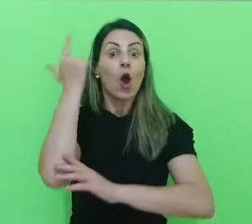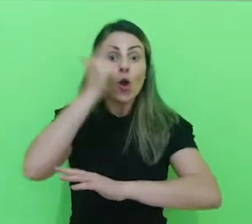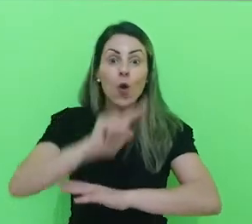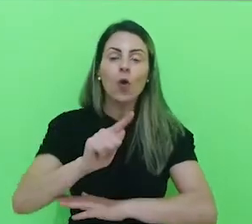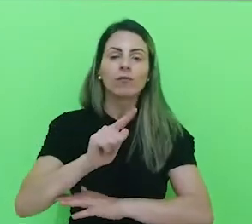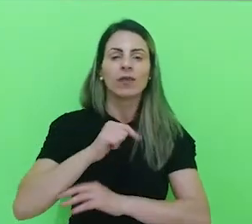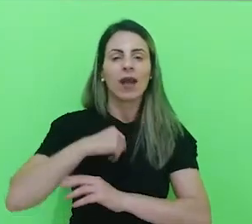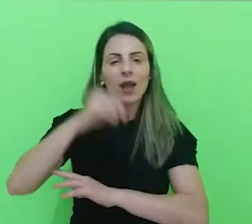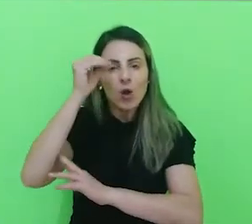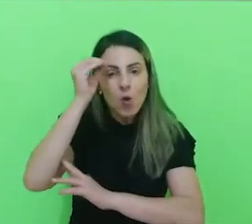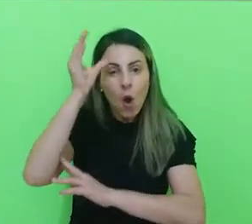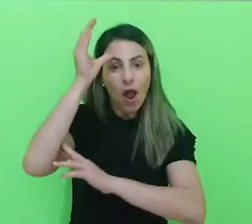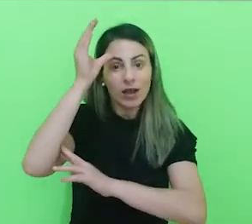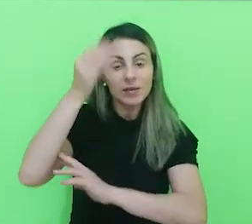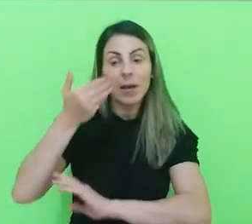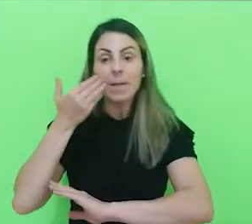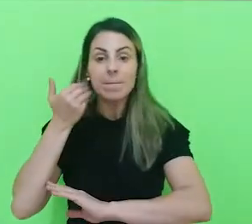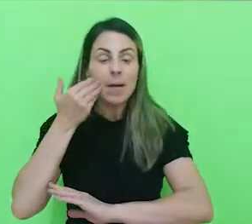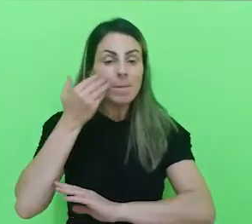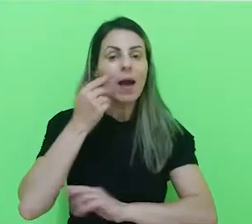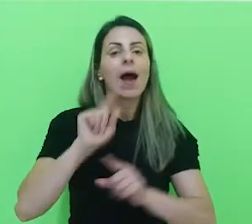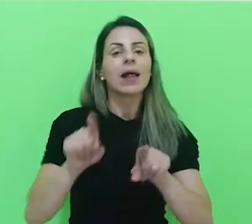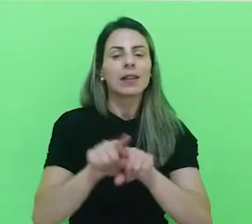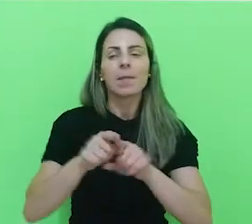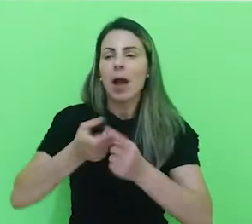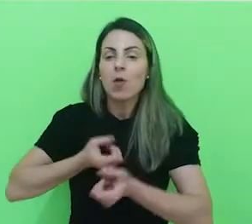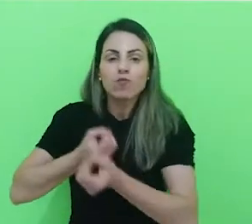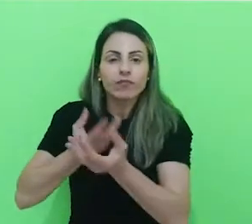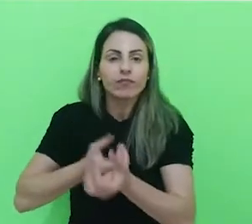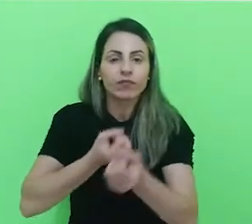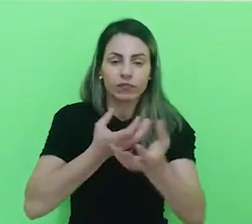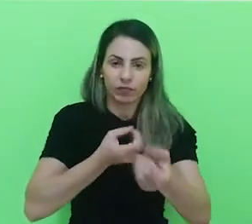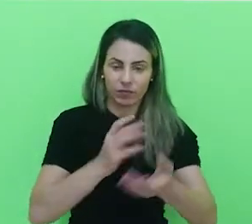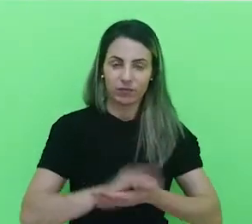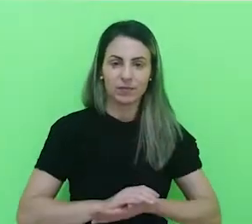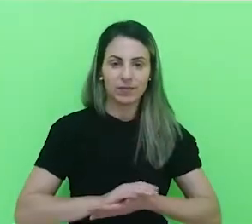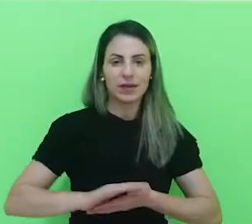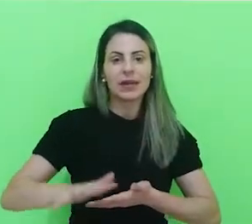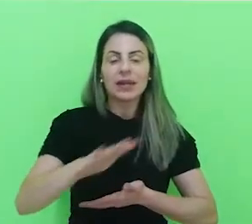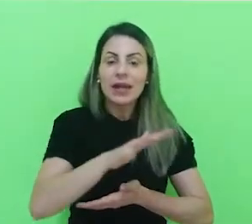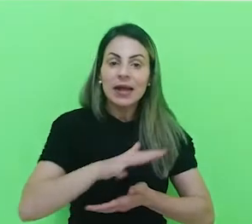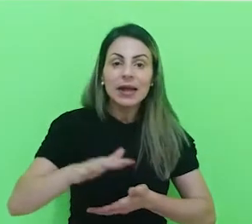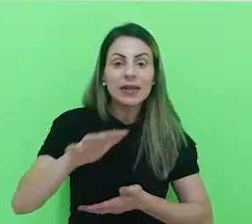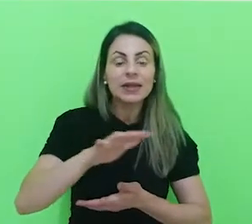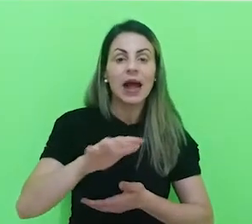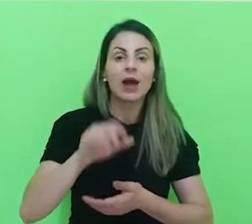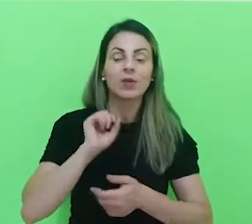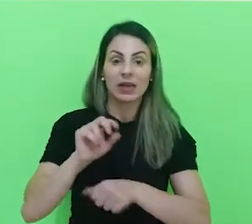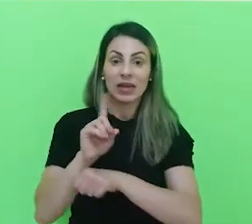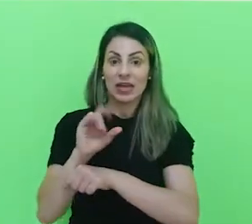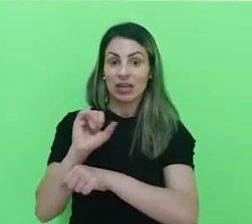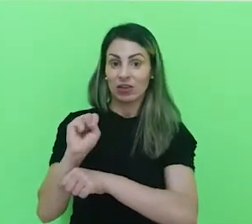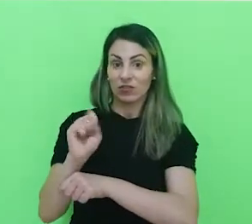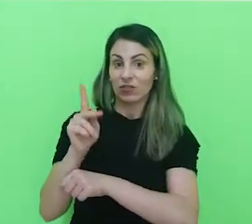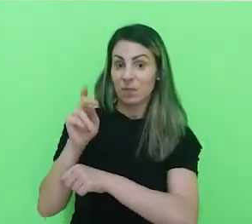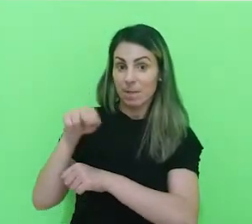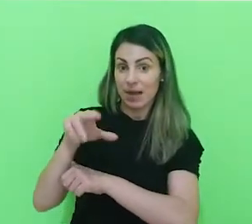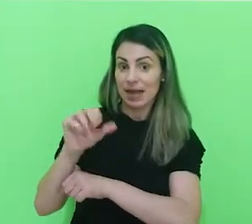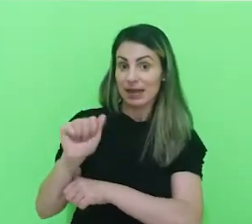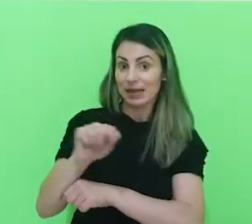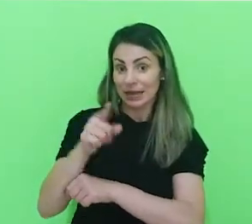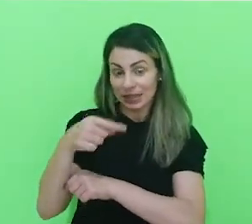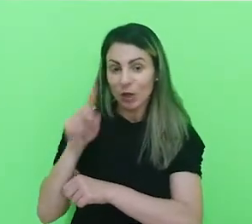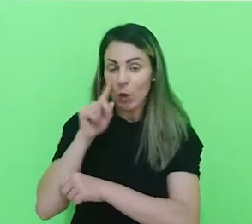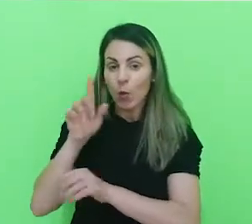adquirir conhecimento e passar esse conhecimento. Além das áreas de cuidado e dispensação, o farmacêutico